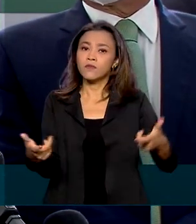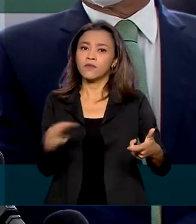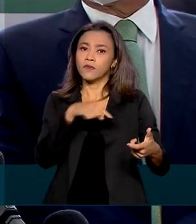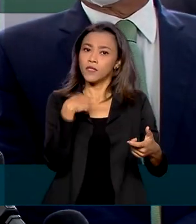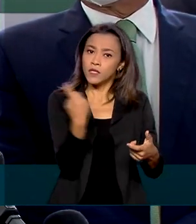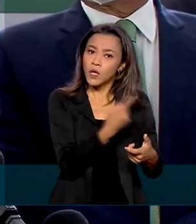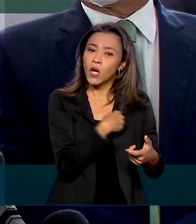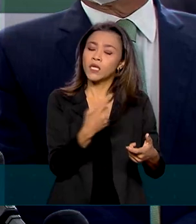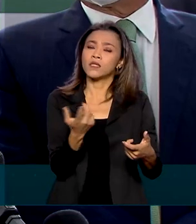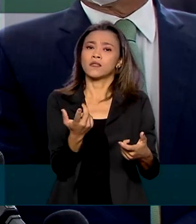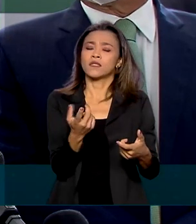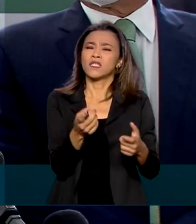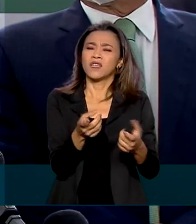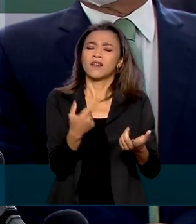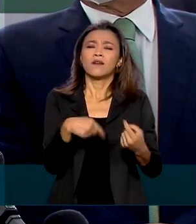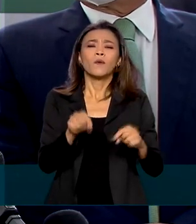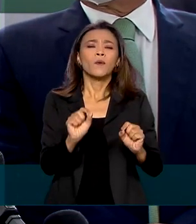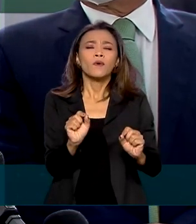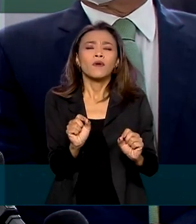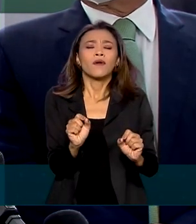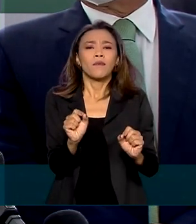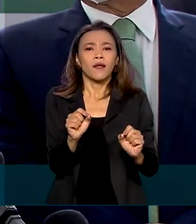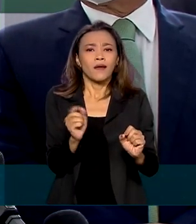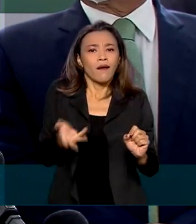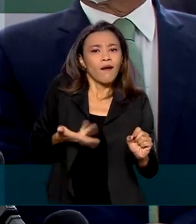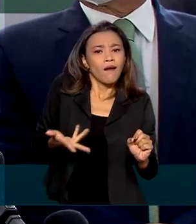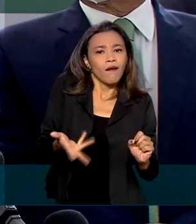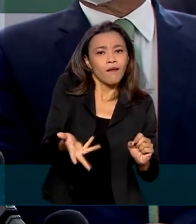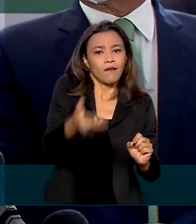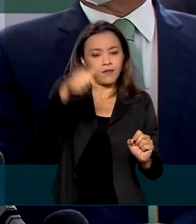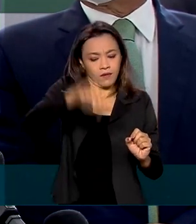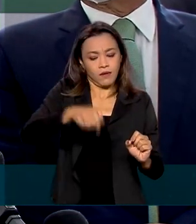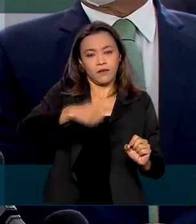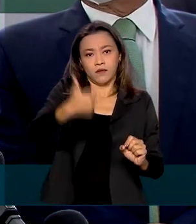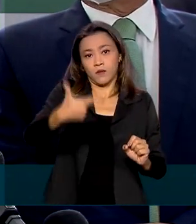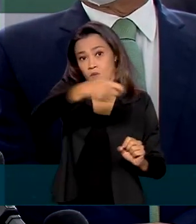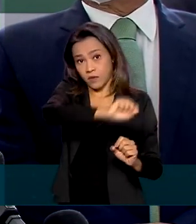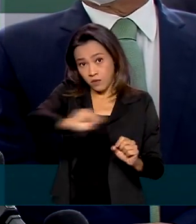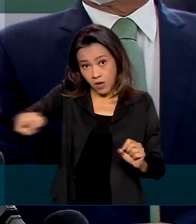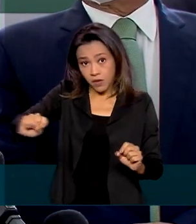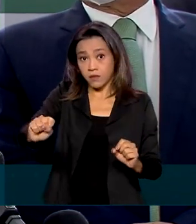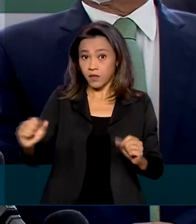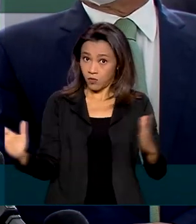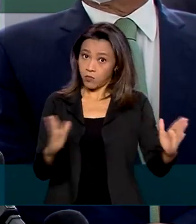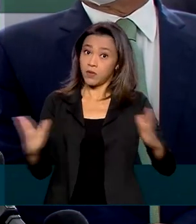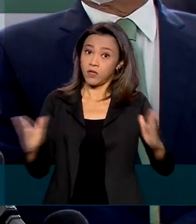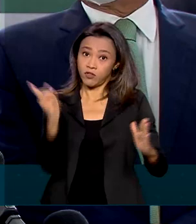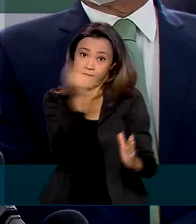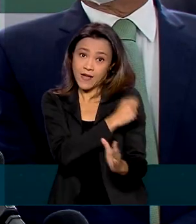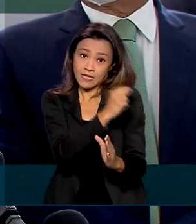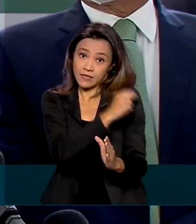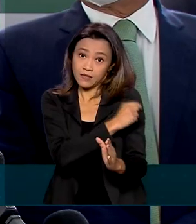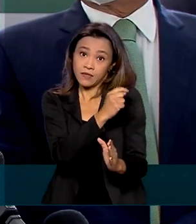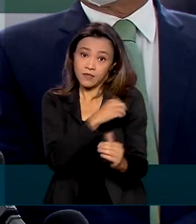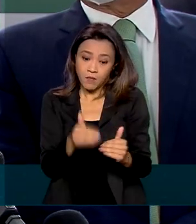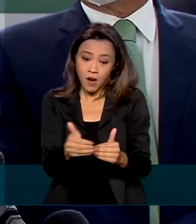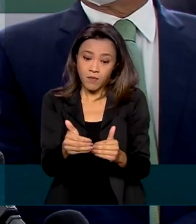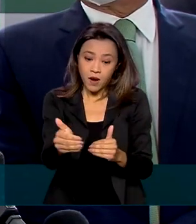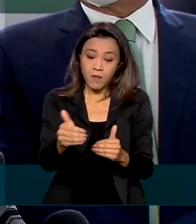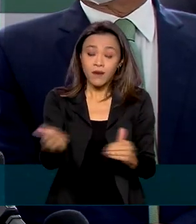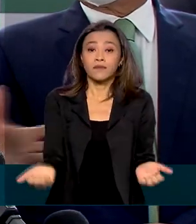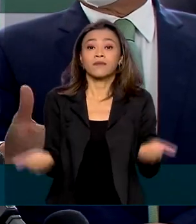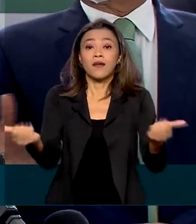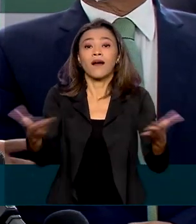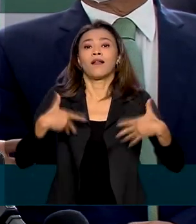das máscaras para que a gente rapidamente, agora nesse segundo semestre, com o aumento da vacina, possamos dar alegria ao